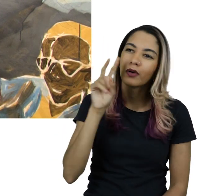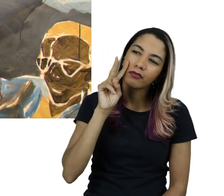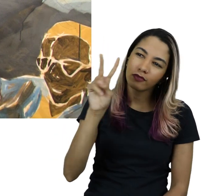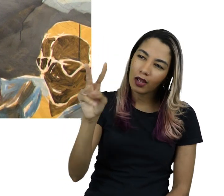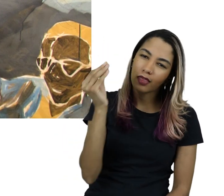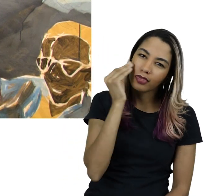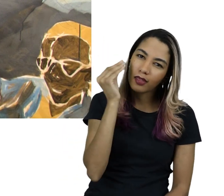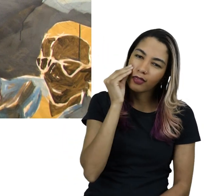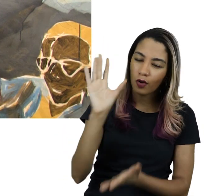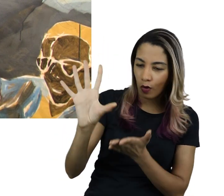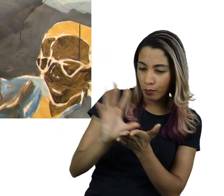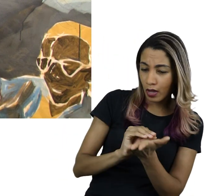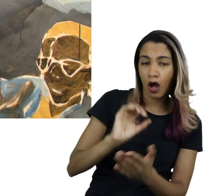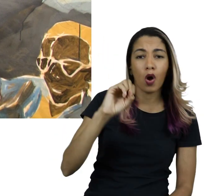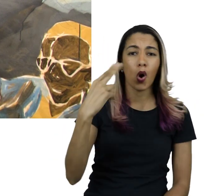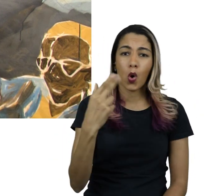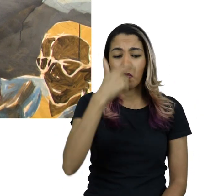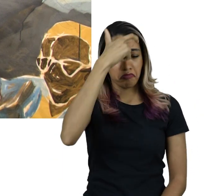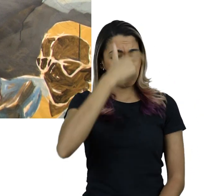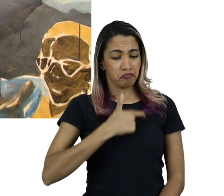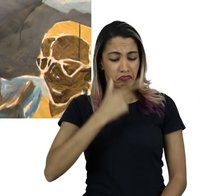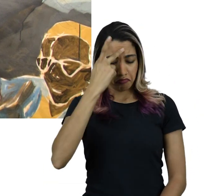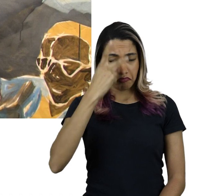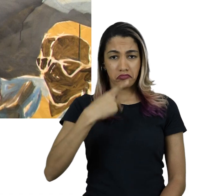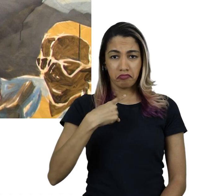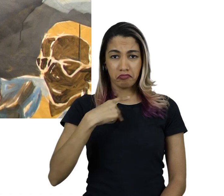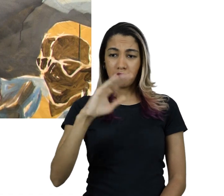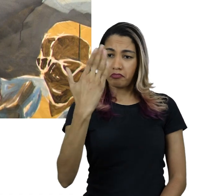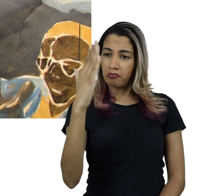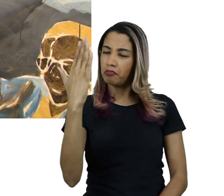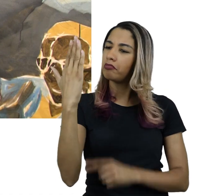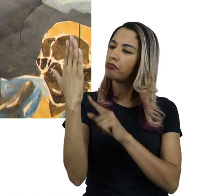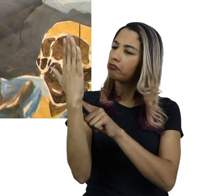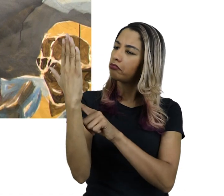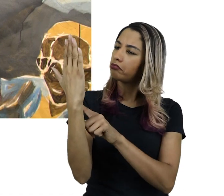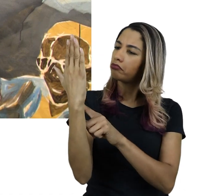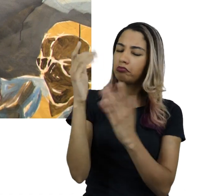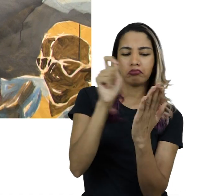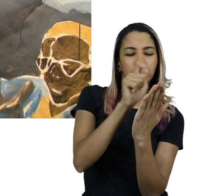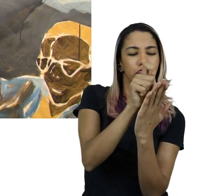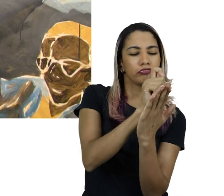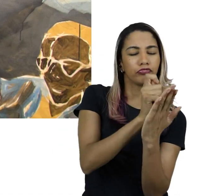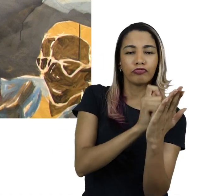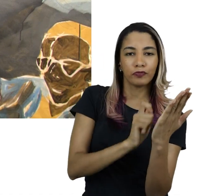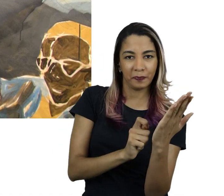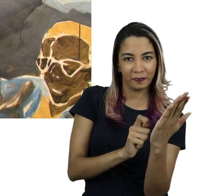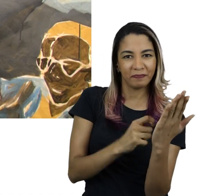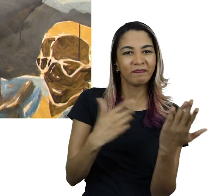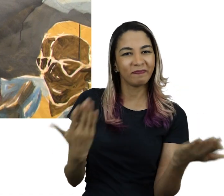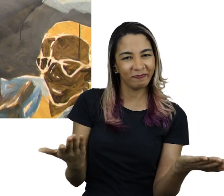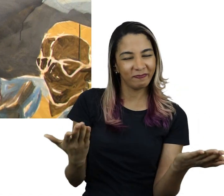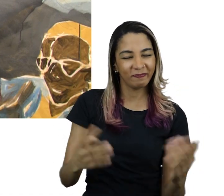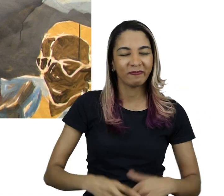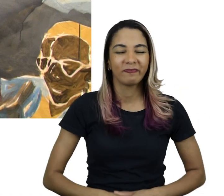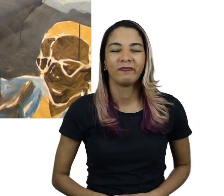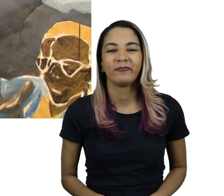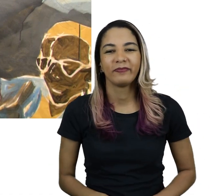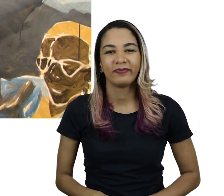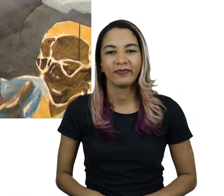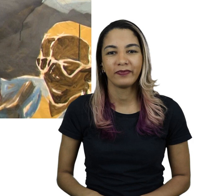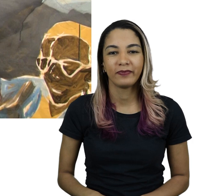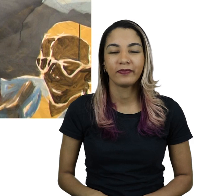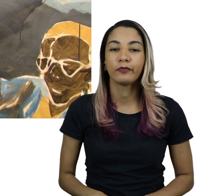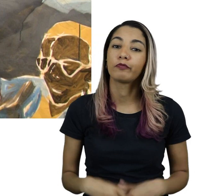ou ser um autorretrato, ou seja, usar a própria pessoa que fez a obra como modelo, por exemplo, quando o artista